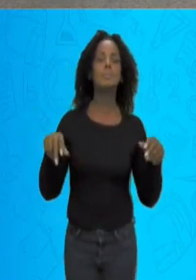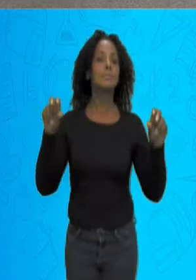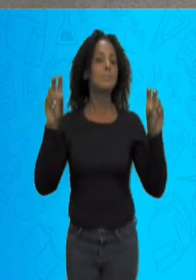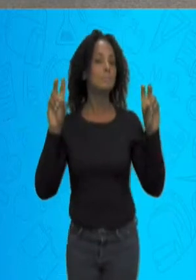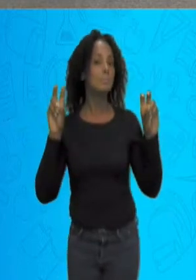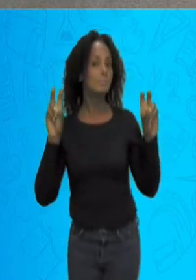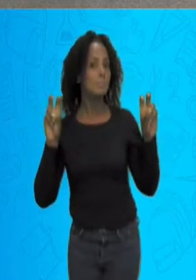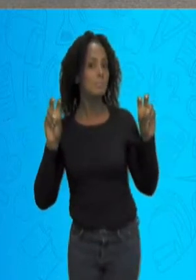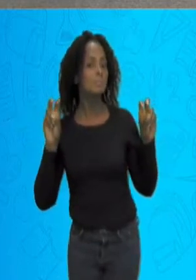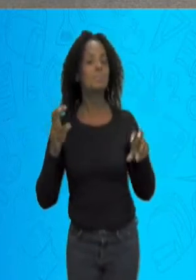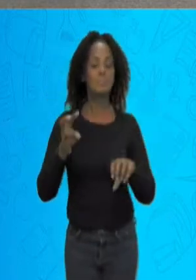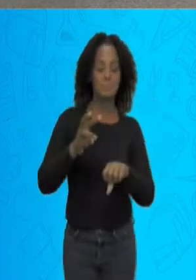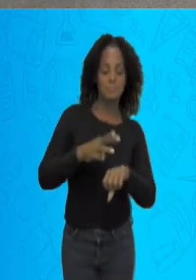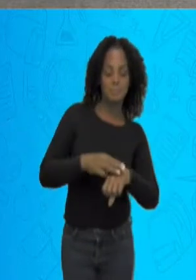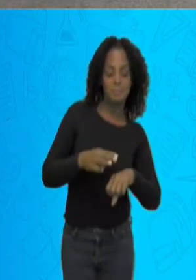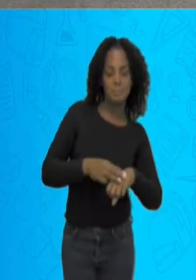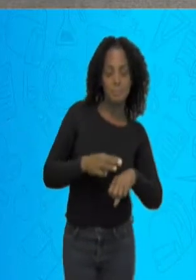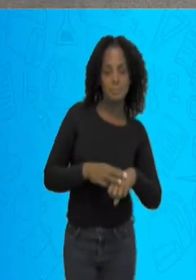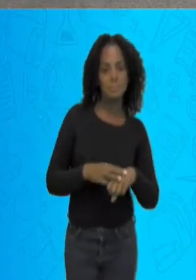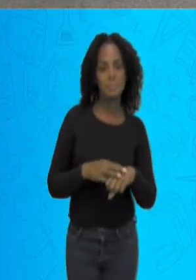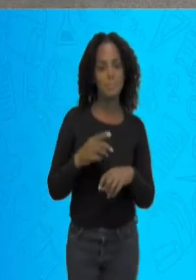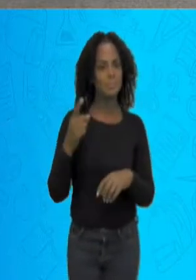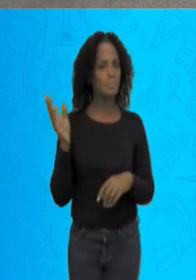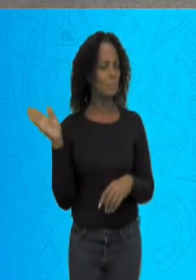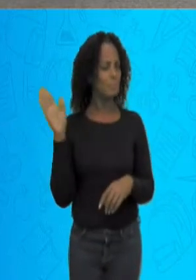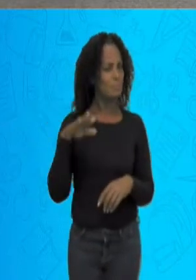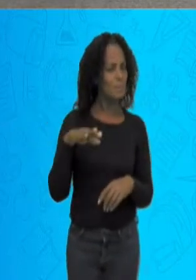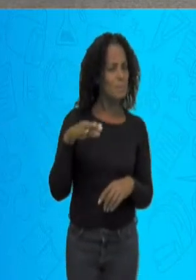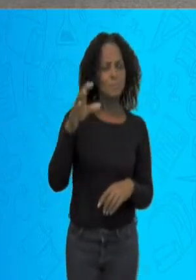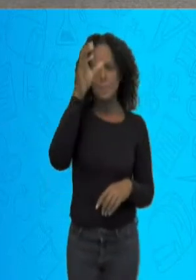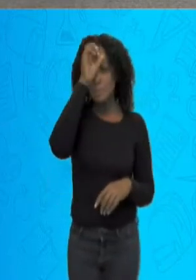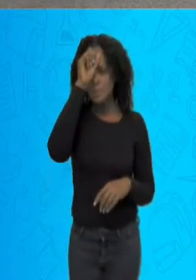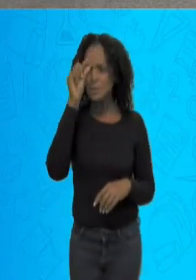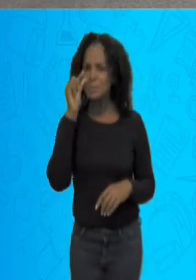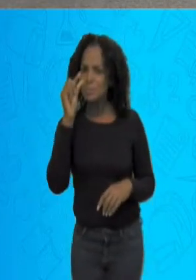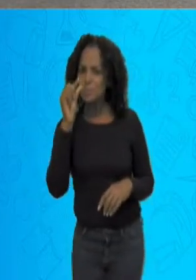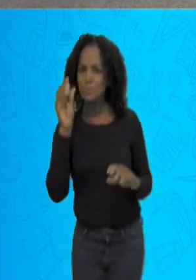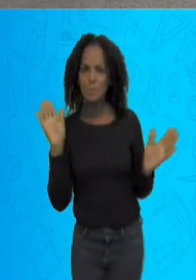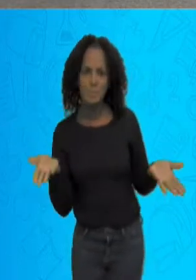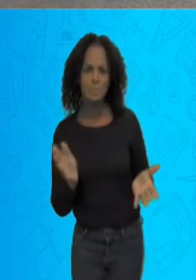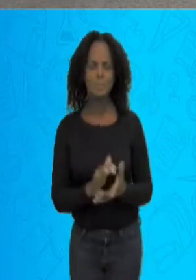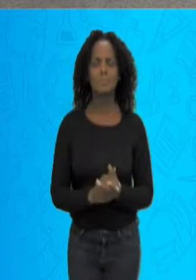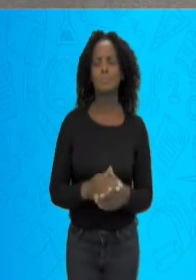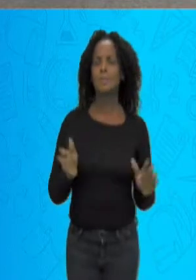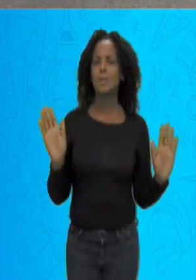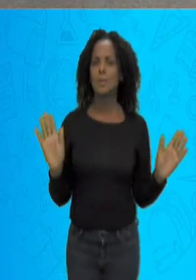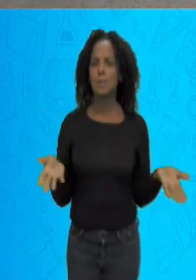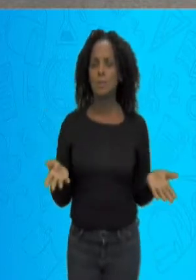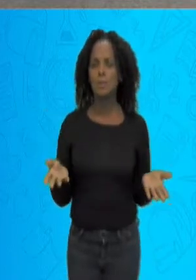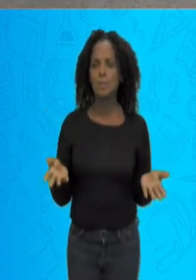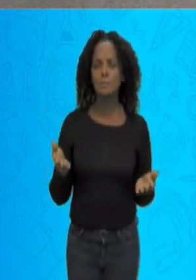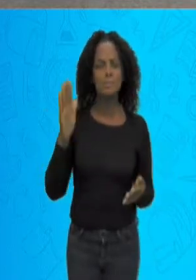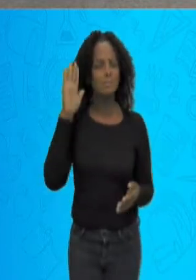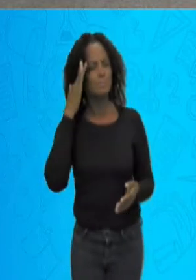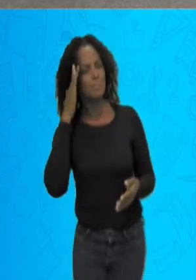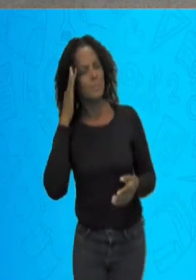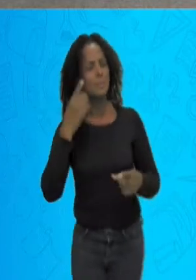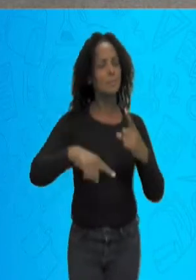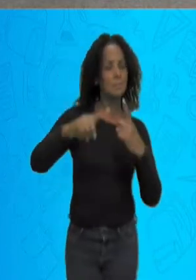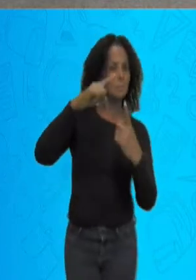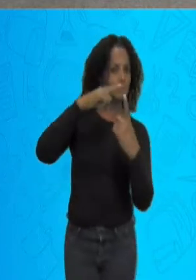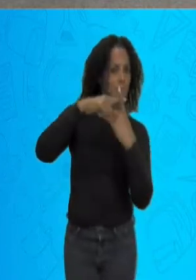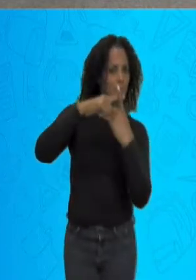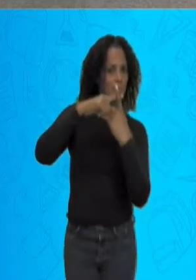curricular matemática. Vamos aprender mais um pouco hoje, gente? Hoje estaremos entendendo a